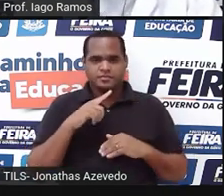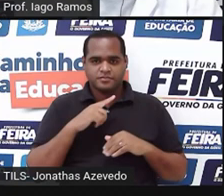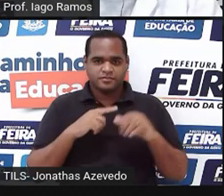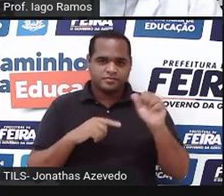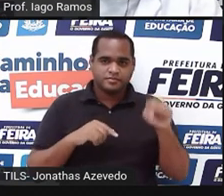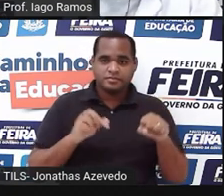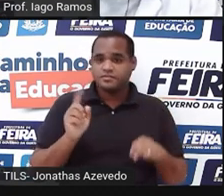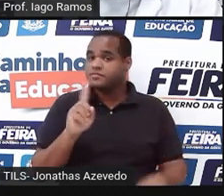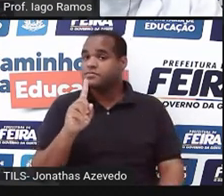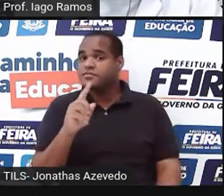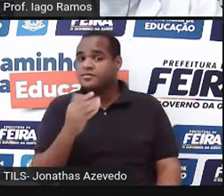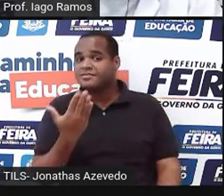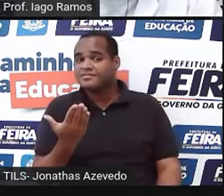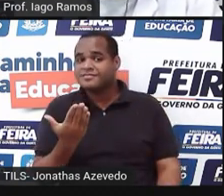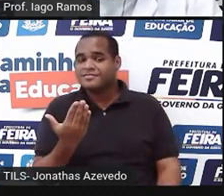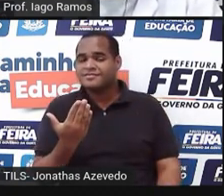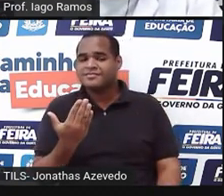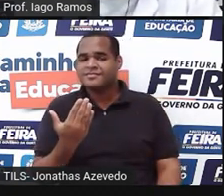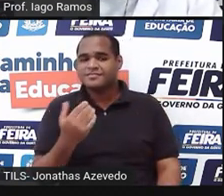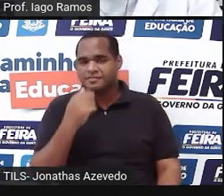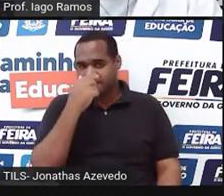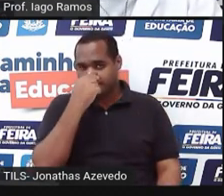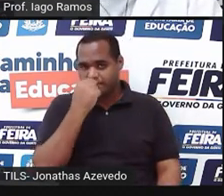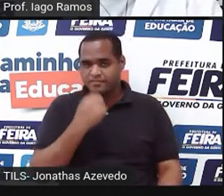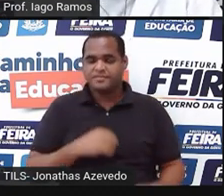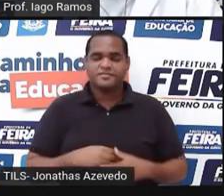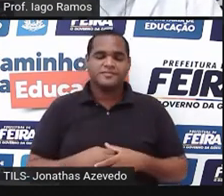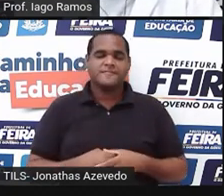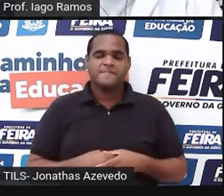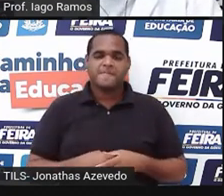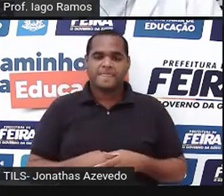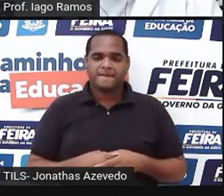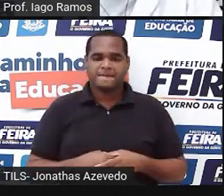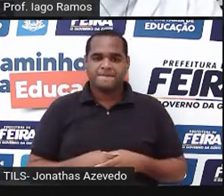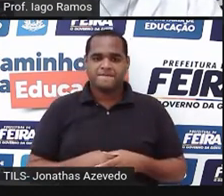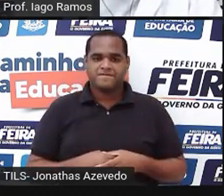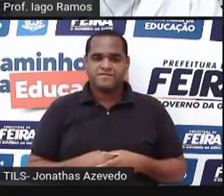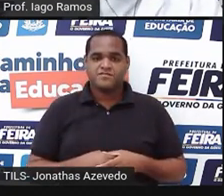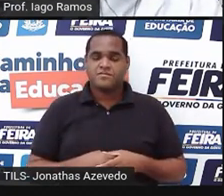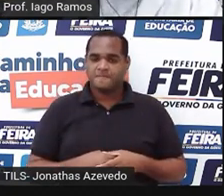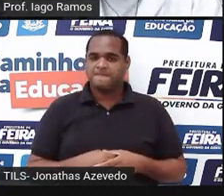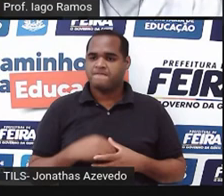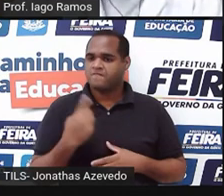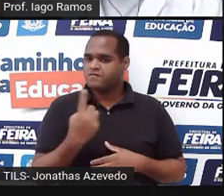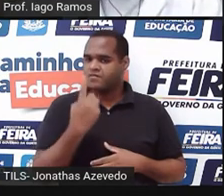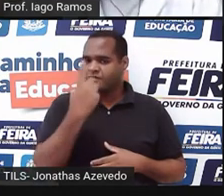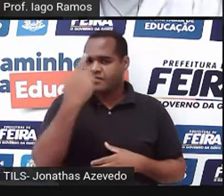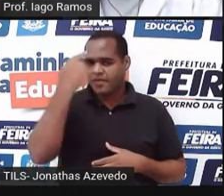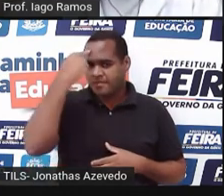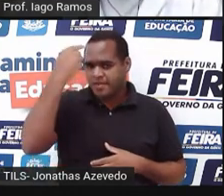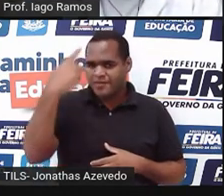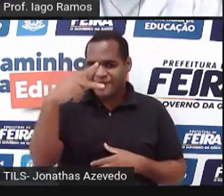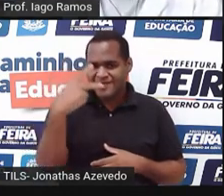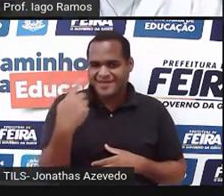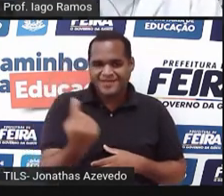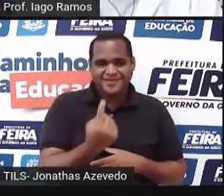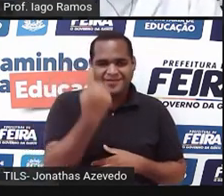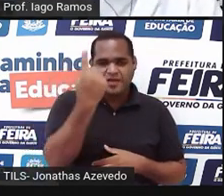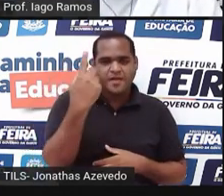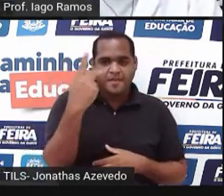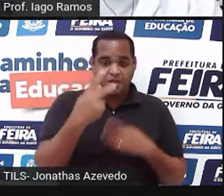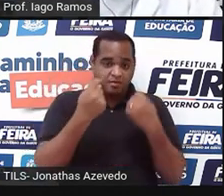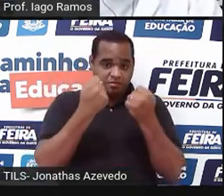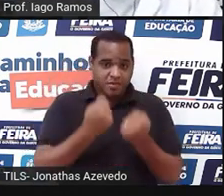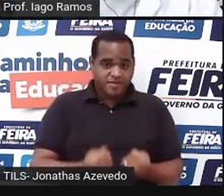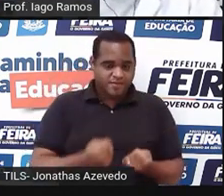ou não? Tá? Bom, altura, então pense na sua altura e pense na sua